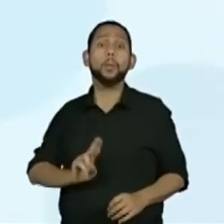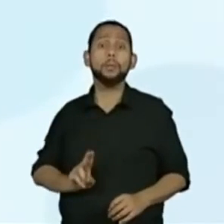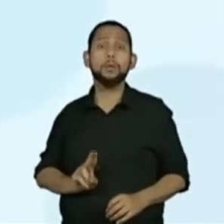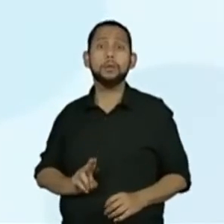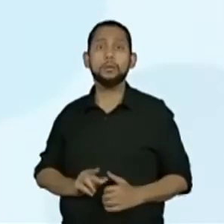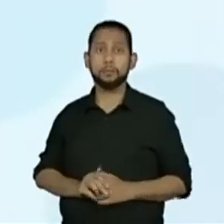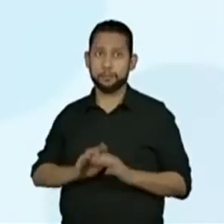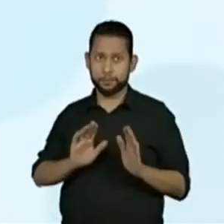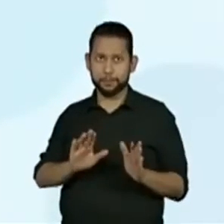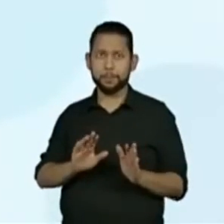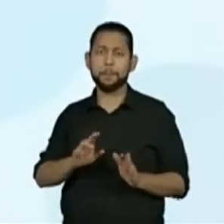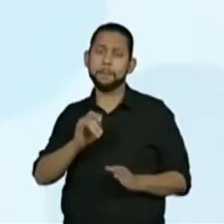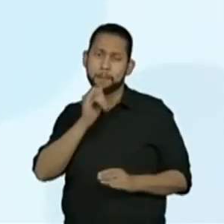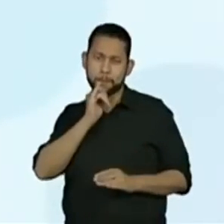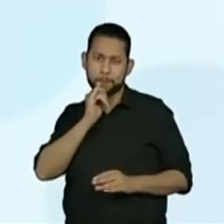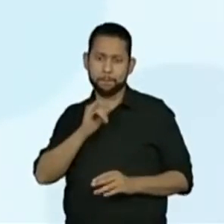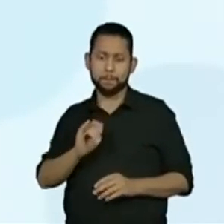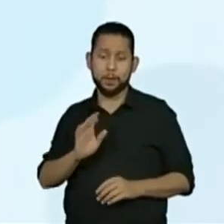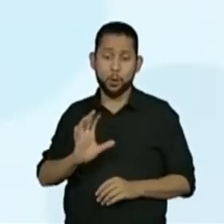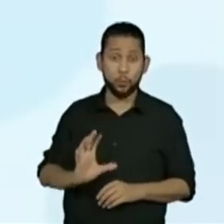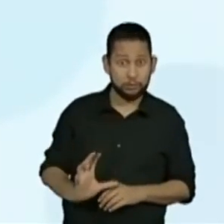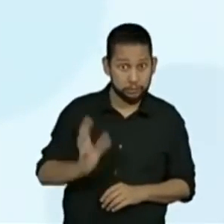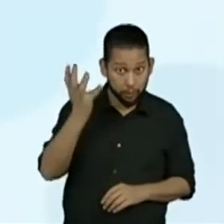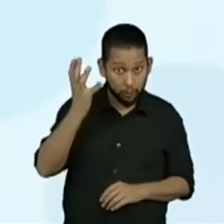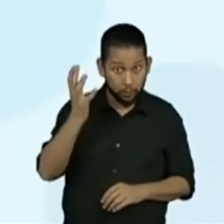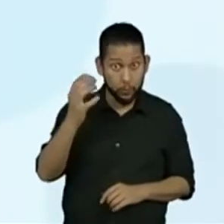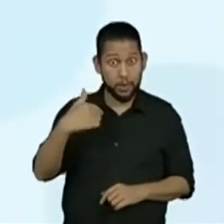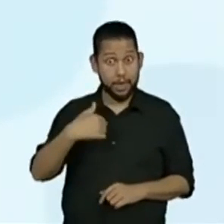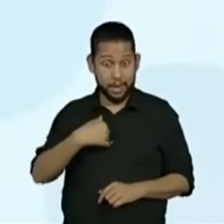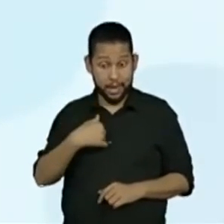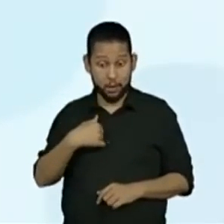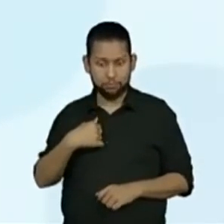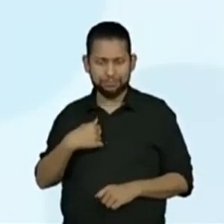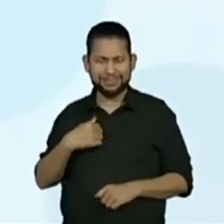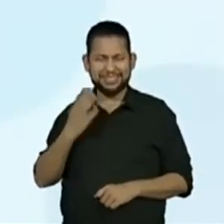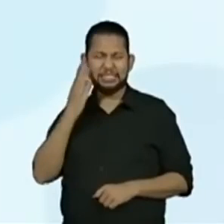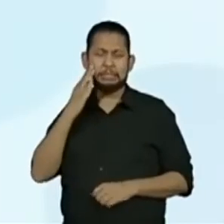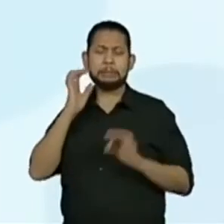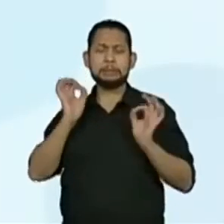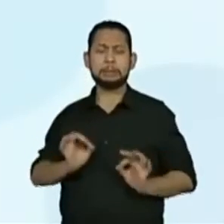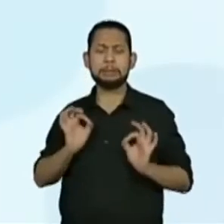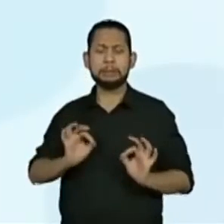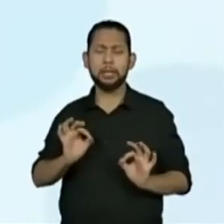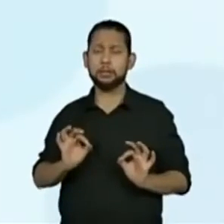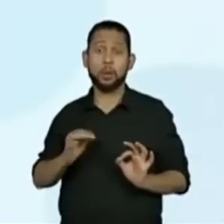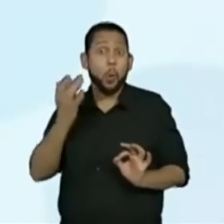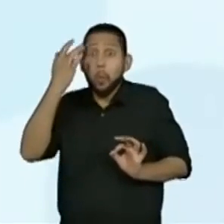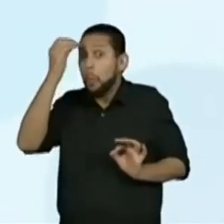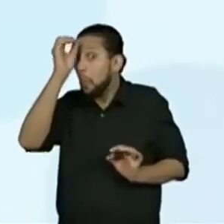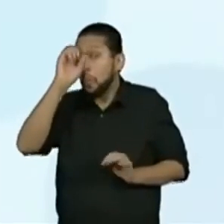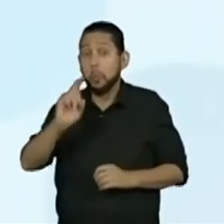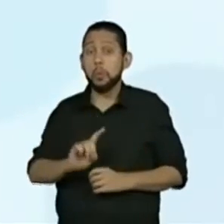repetir, aquele evento que a gente não pode prever o resultado, qual é o nome dele?